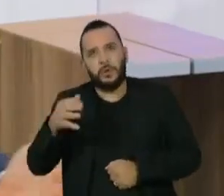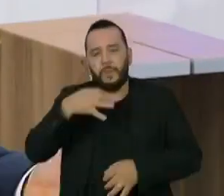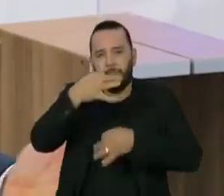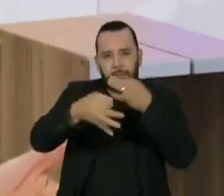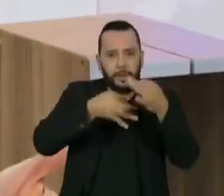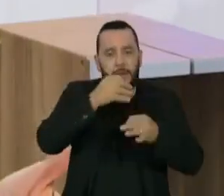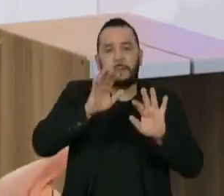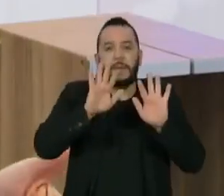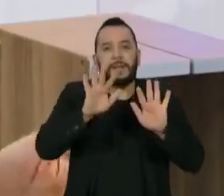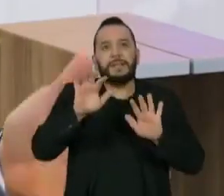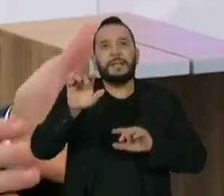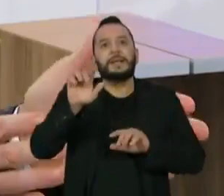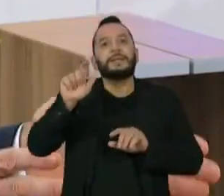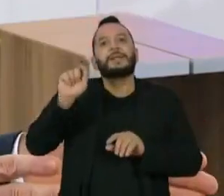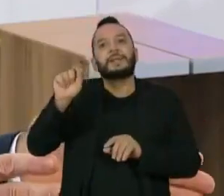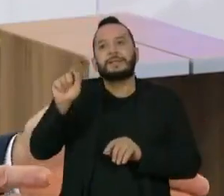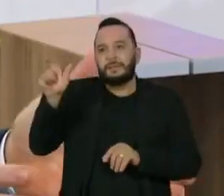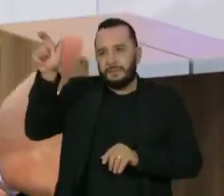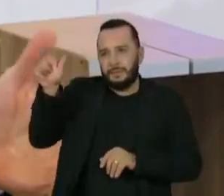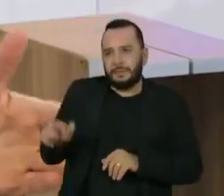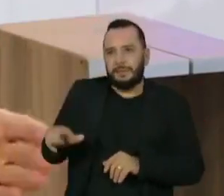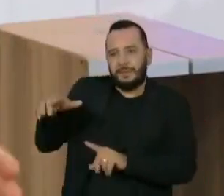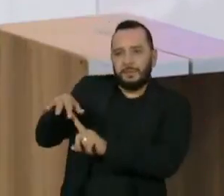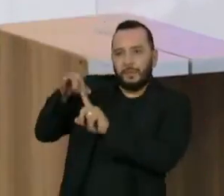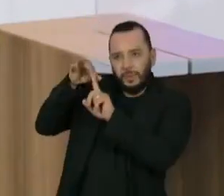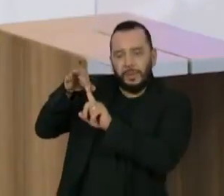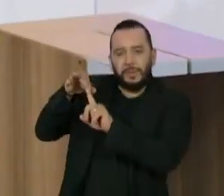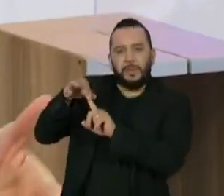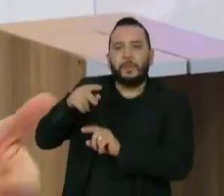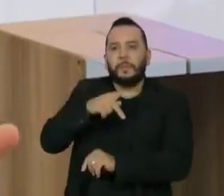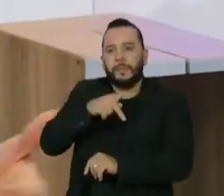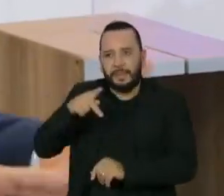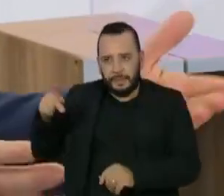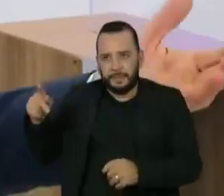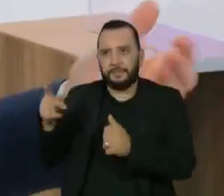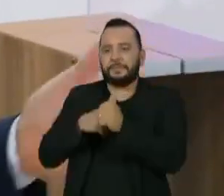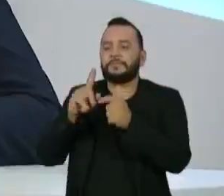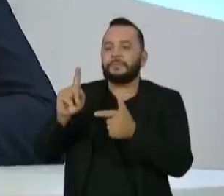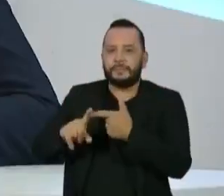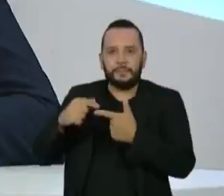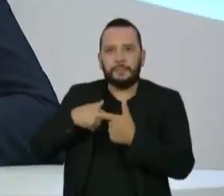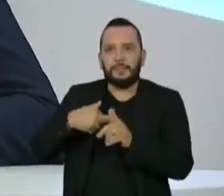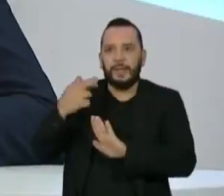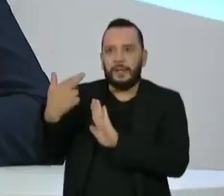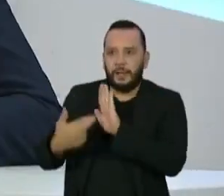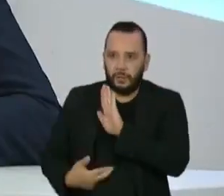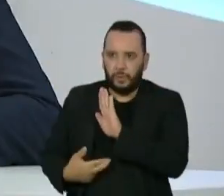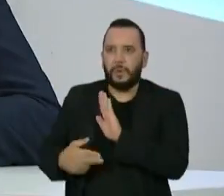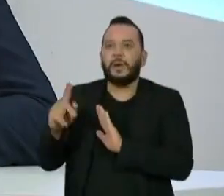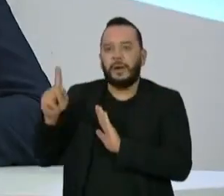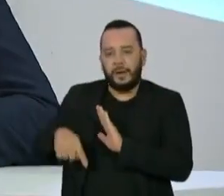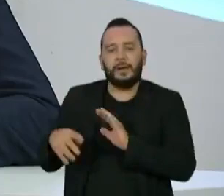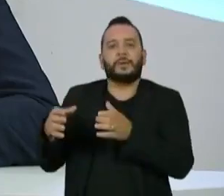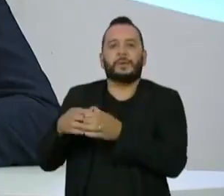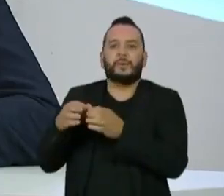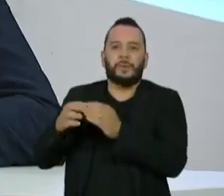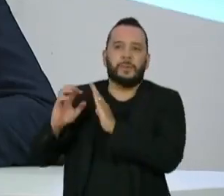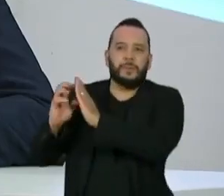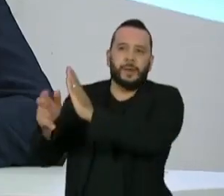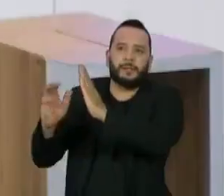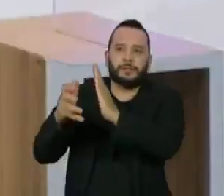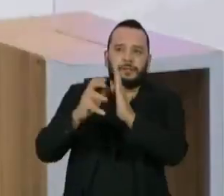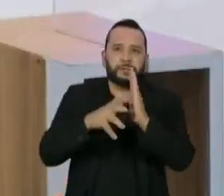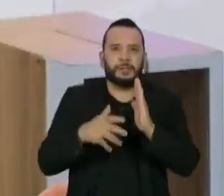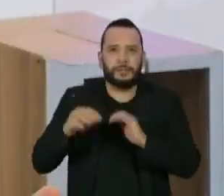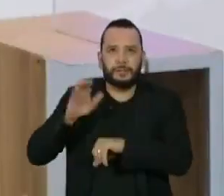quem efetivamente escolheu o presidente e o relator, isso foi uma decisão que passou pela bancada desses